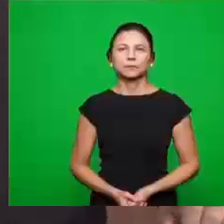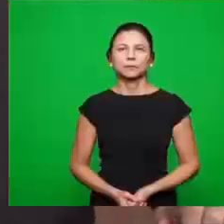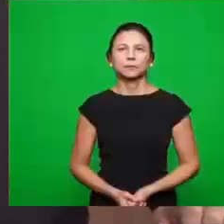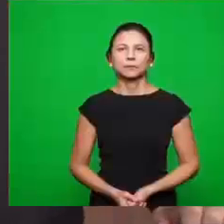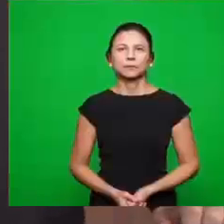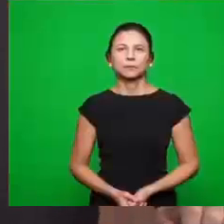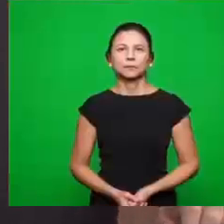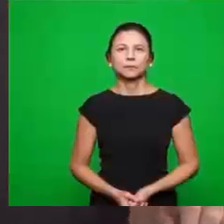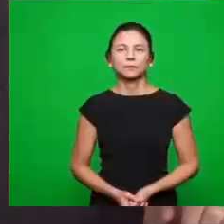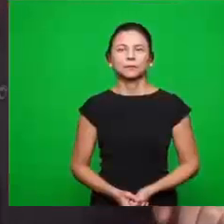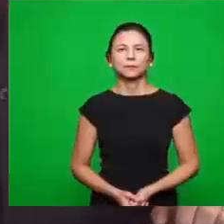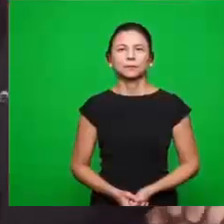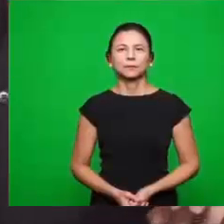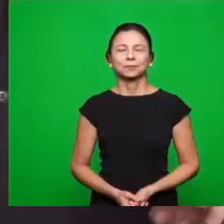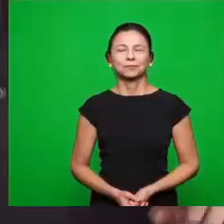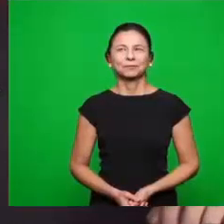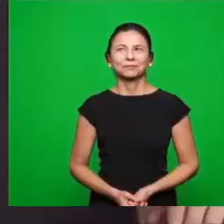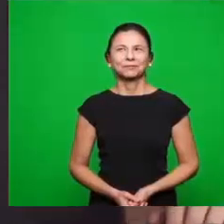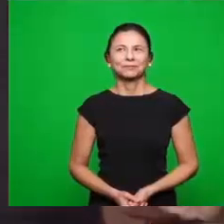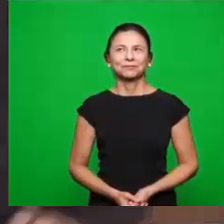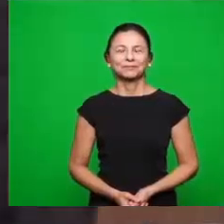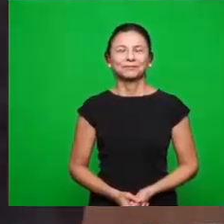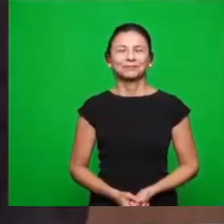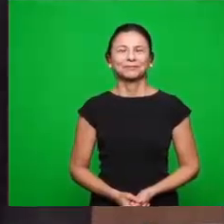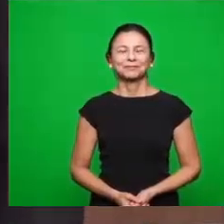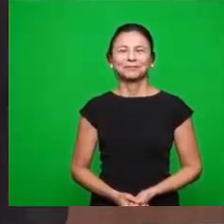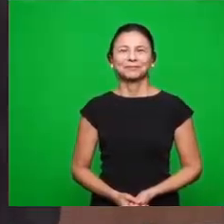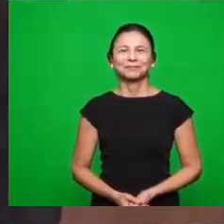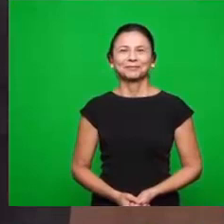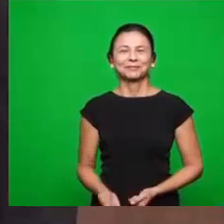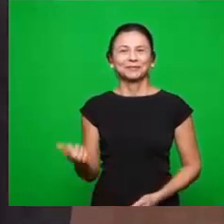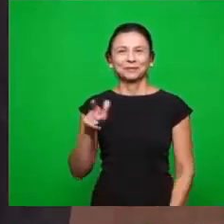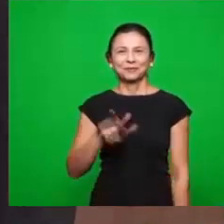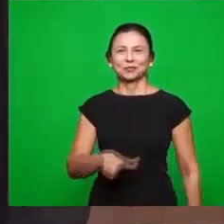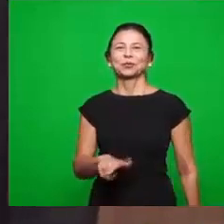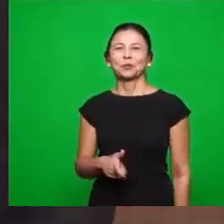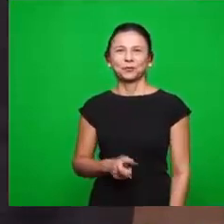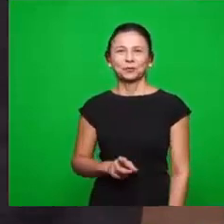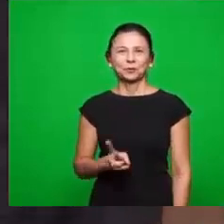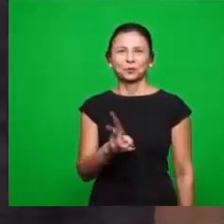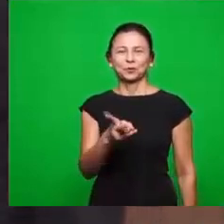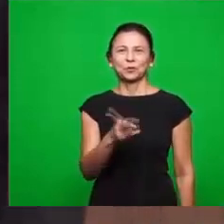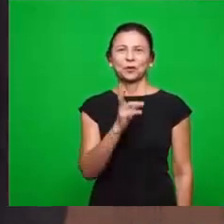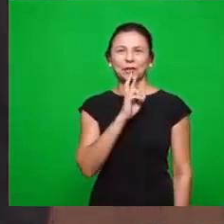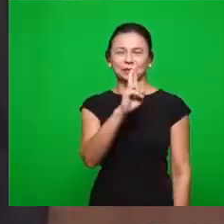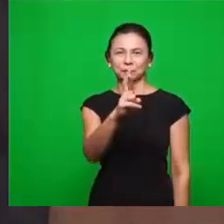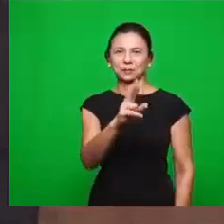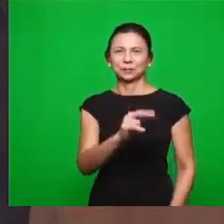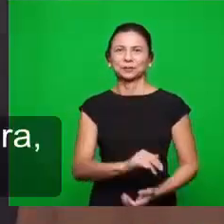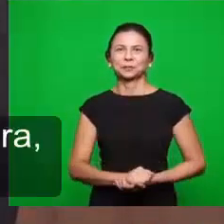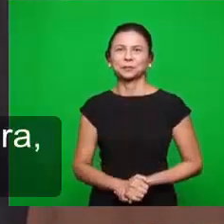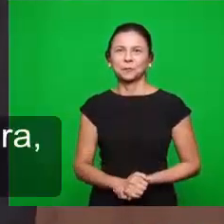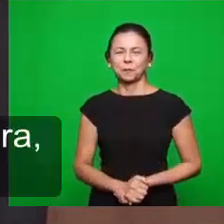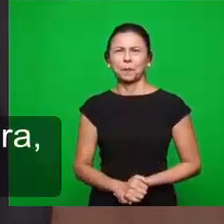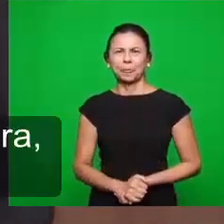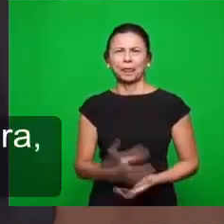Depois, estou para frente. Só vou por último. Estamos aqui retornando aqui na resposta. Então, a pergunta foi a seguinte. Voltando